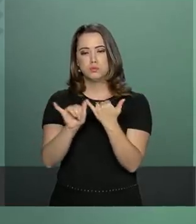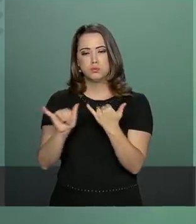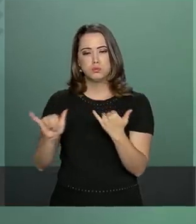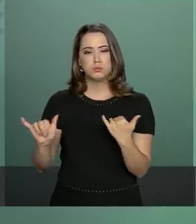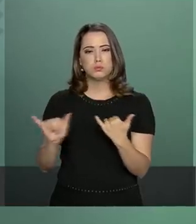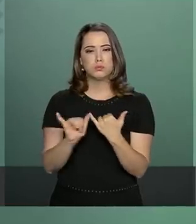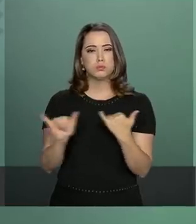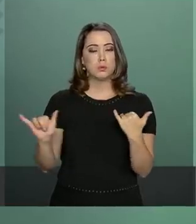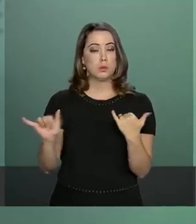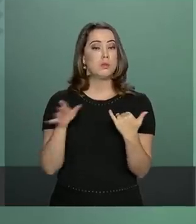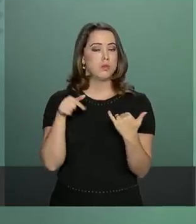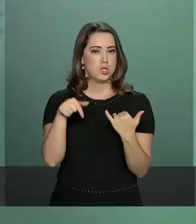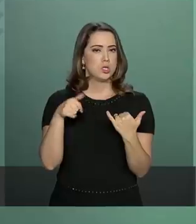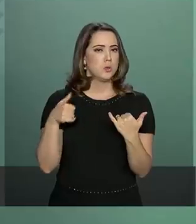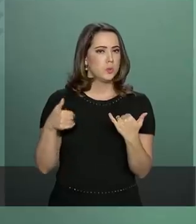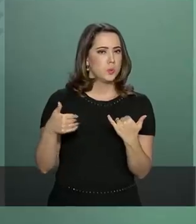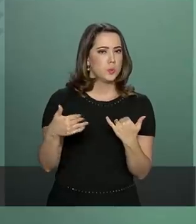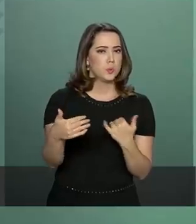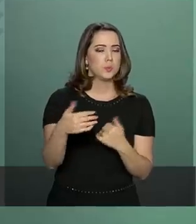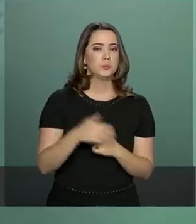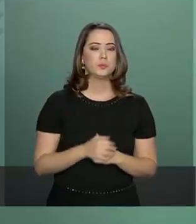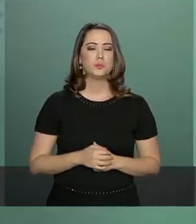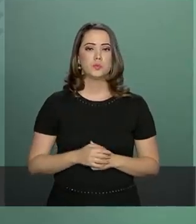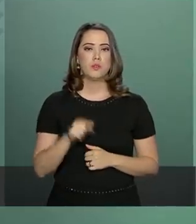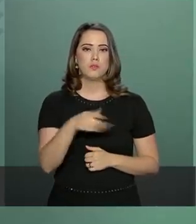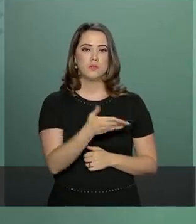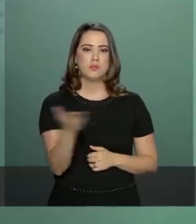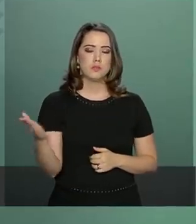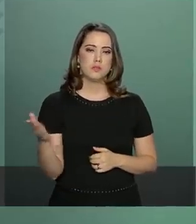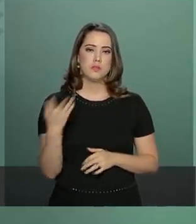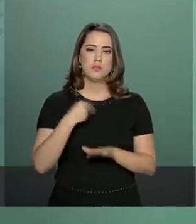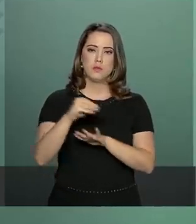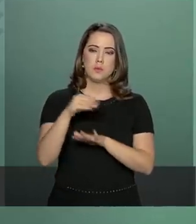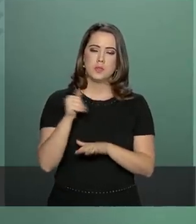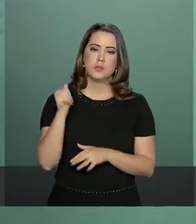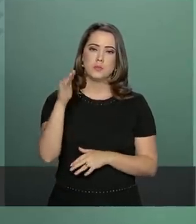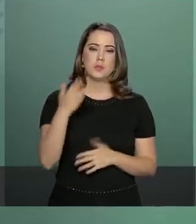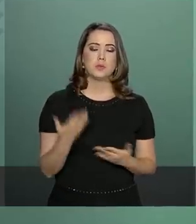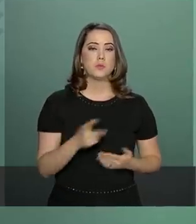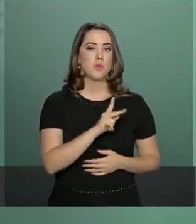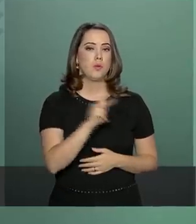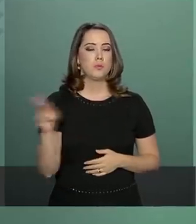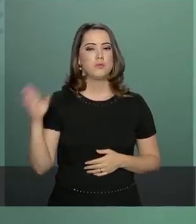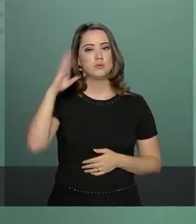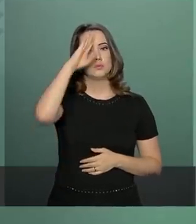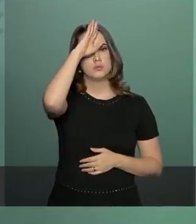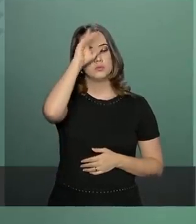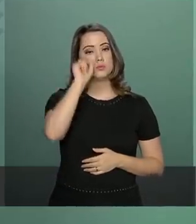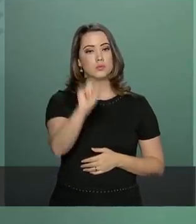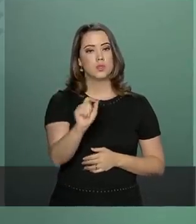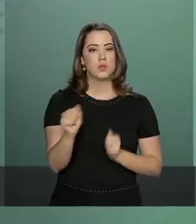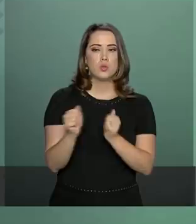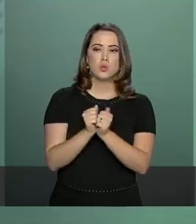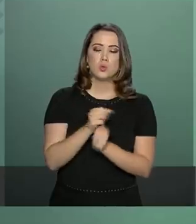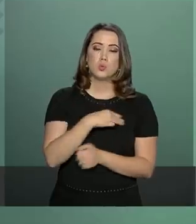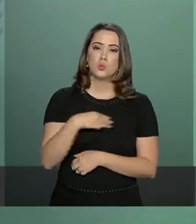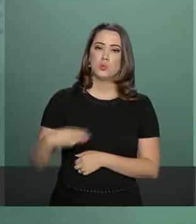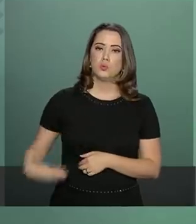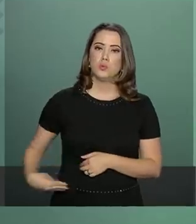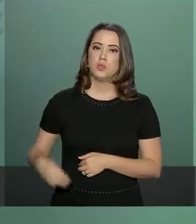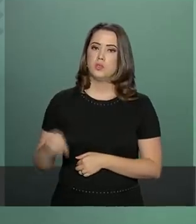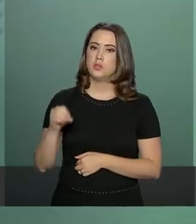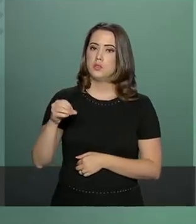colocar um pouco mais de informação. O presidente da República, o senhor Jair Bolsonaro, o ministro Onyx,